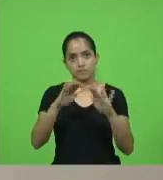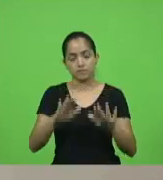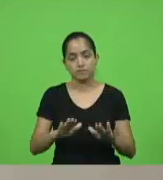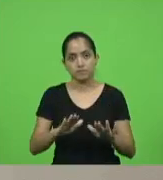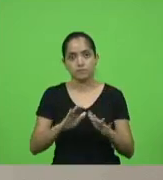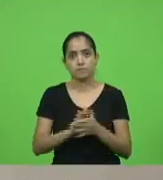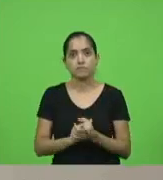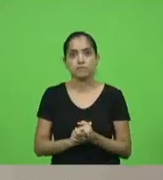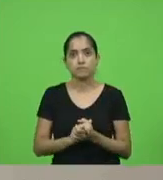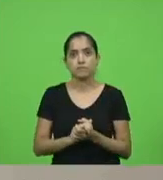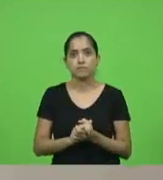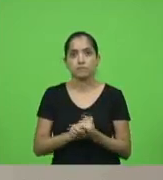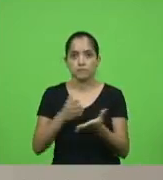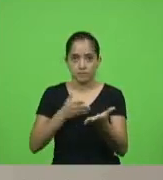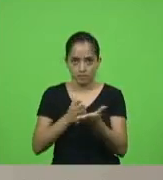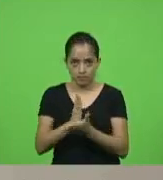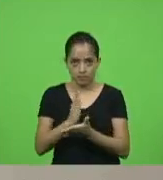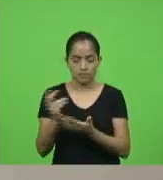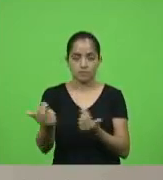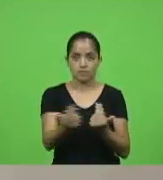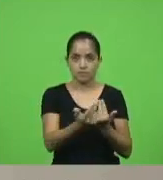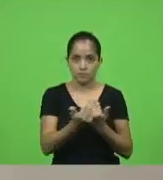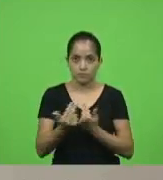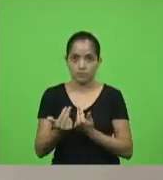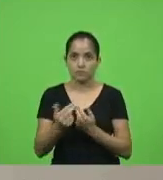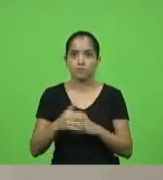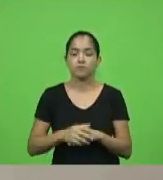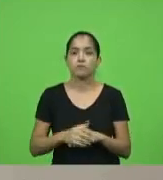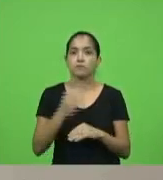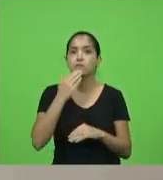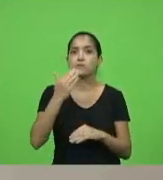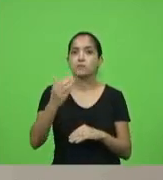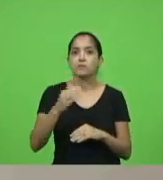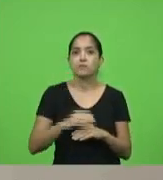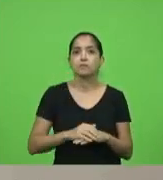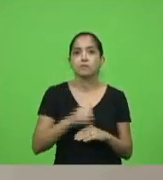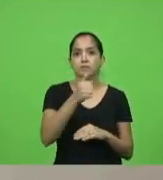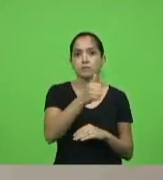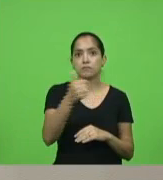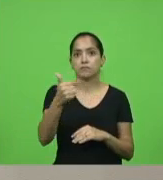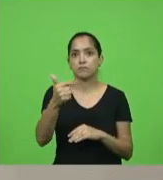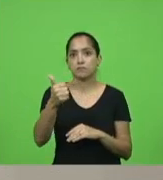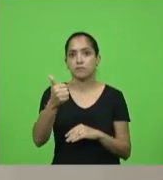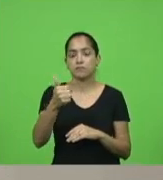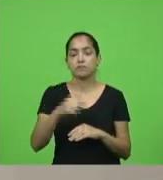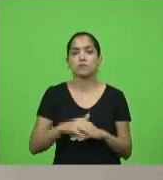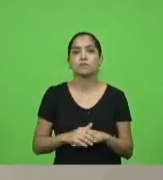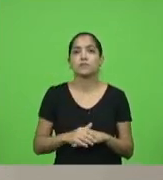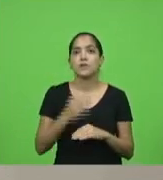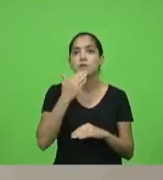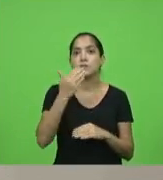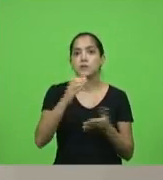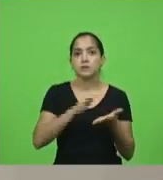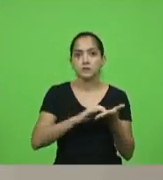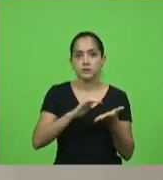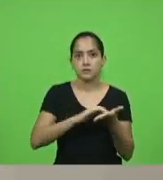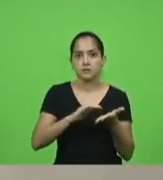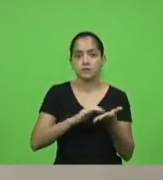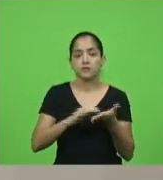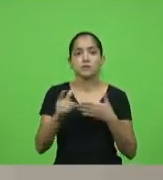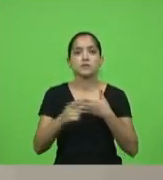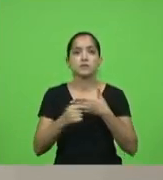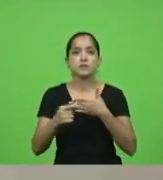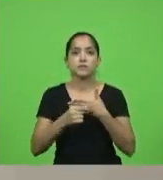permaneçam como se encontram aprovado por unanimidade pedido de informação 112 autor deputado João Amin solicitando ao secretário de Estado da Casa Civil